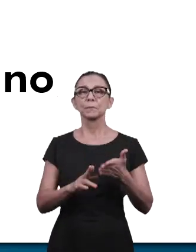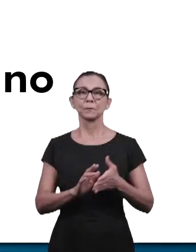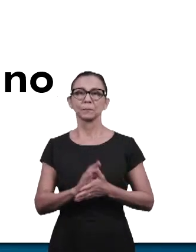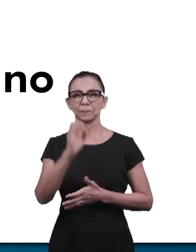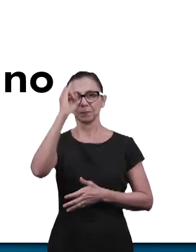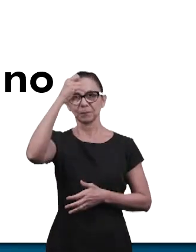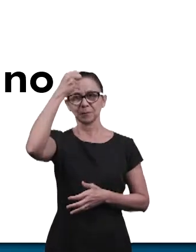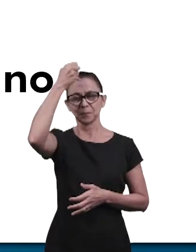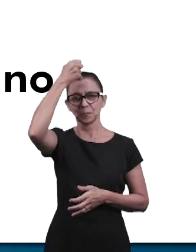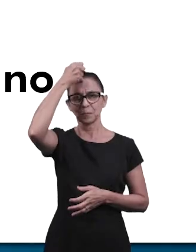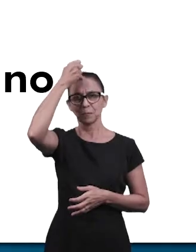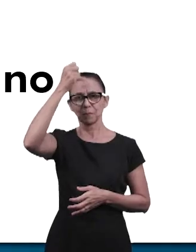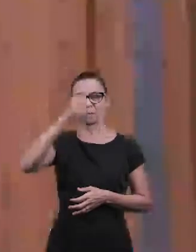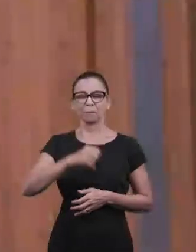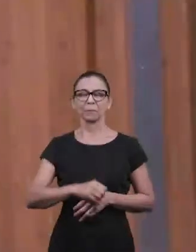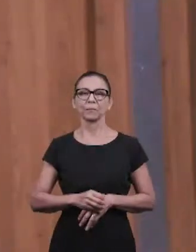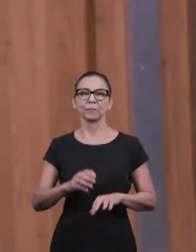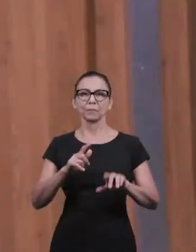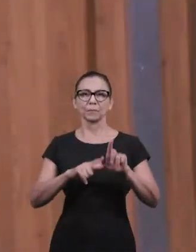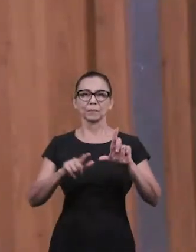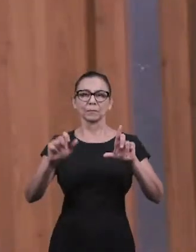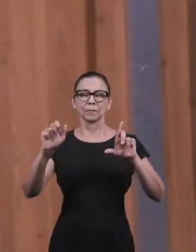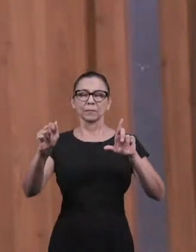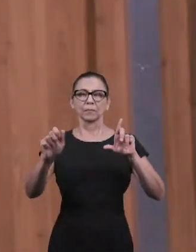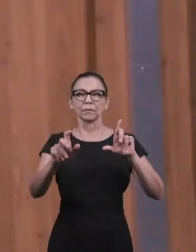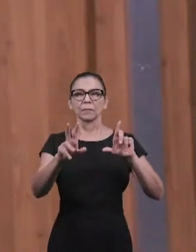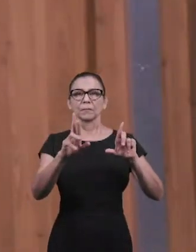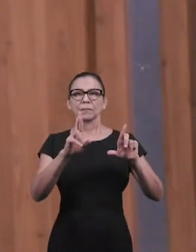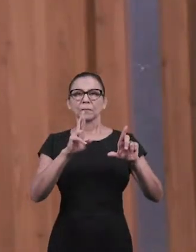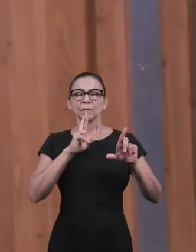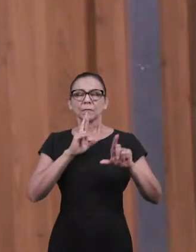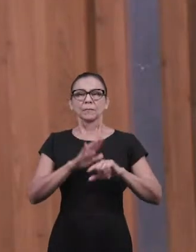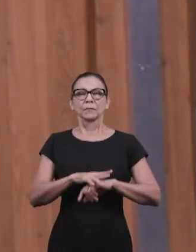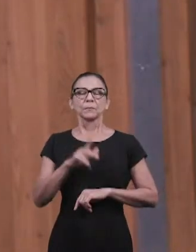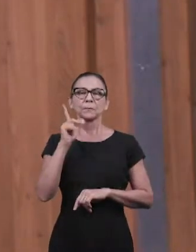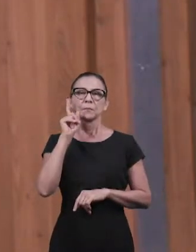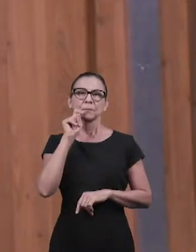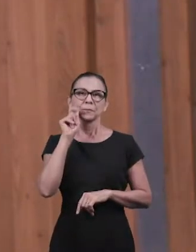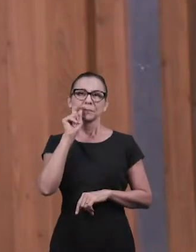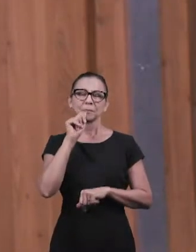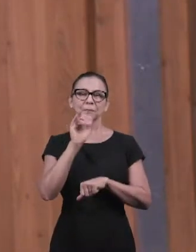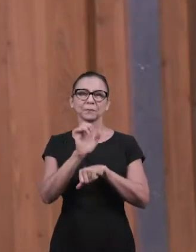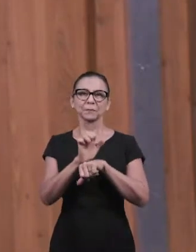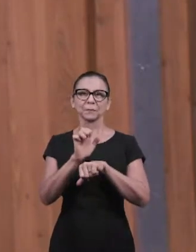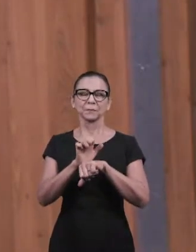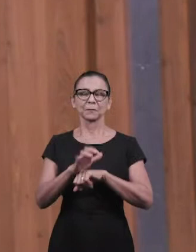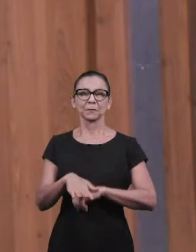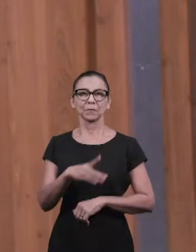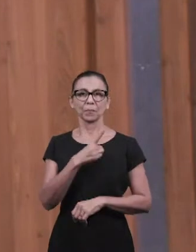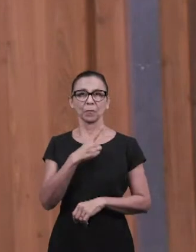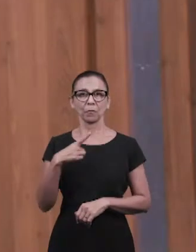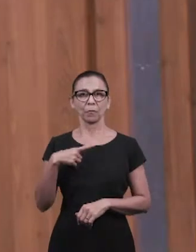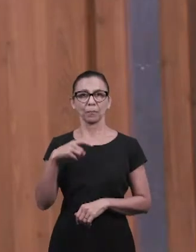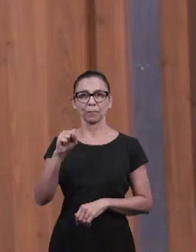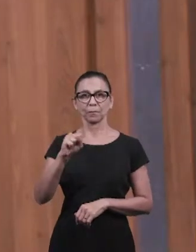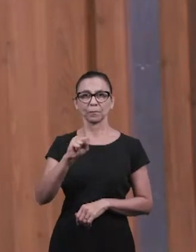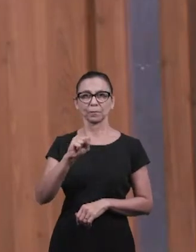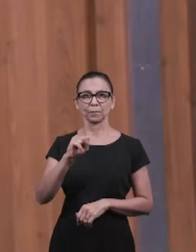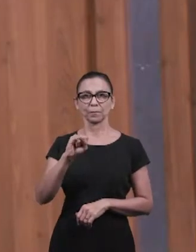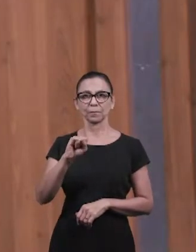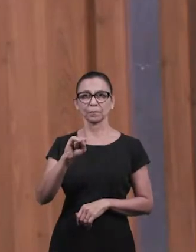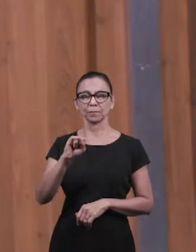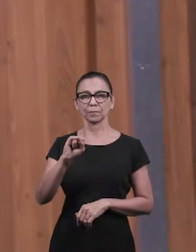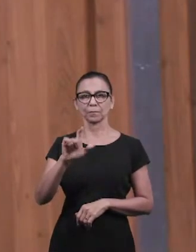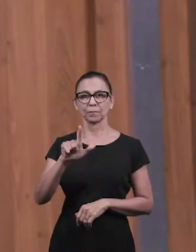resposta da letra A, que será dada lá do estado de Alagoas? O nosso irmão diácono é Silvã, o Silvã